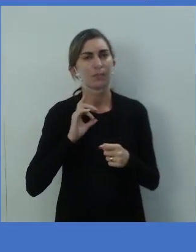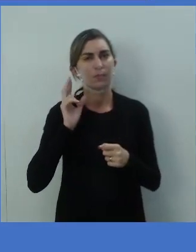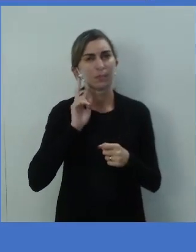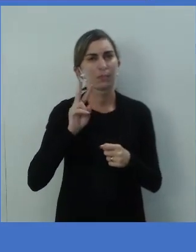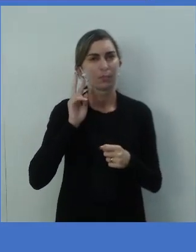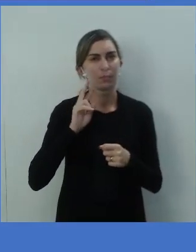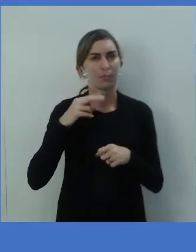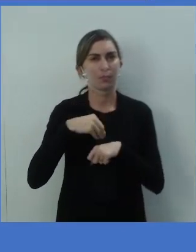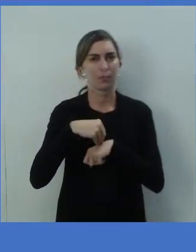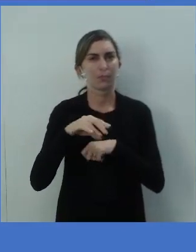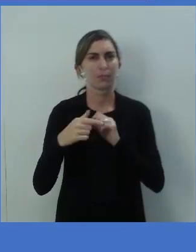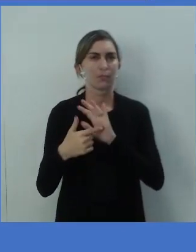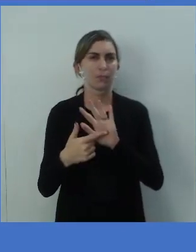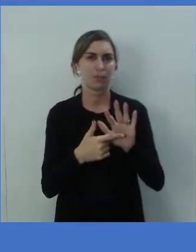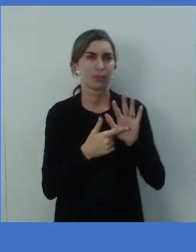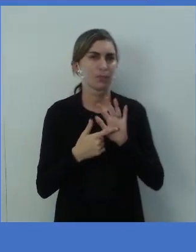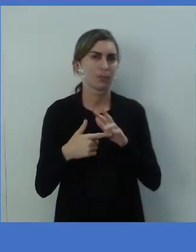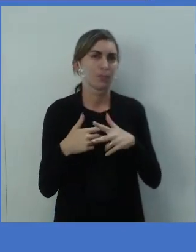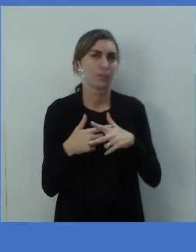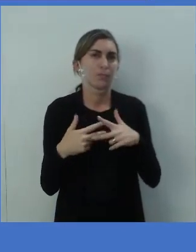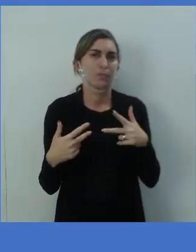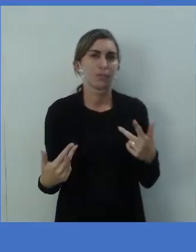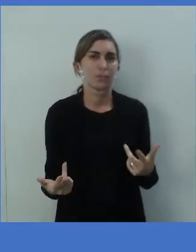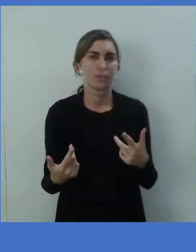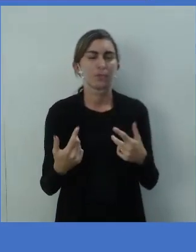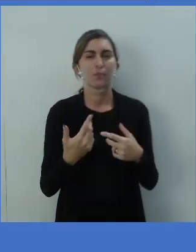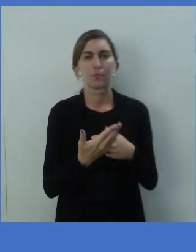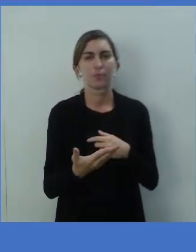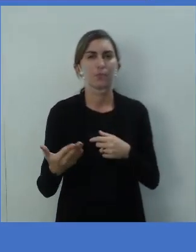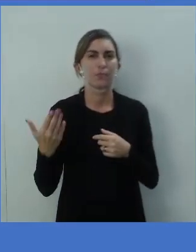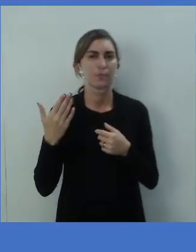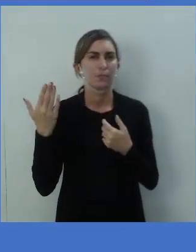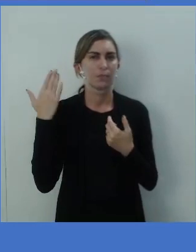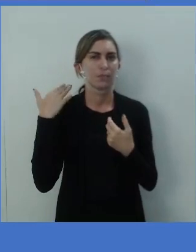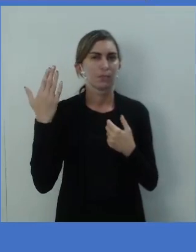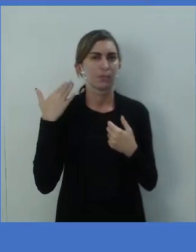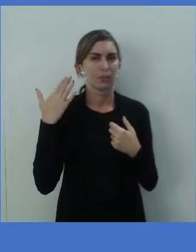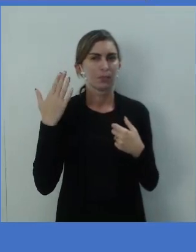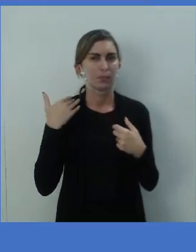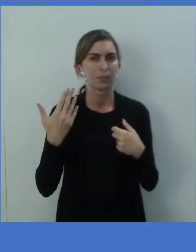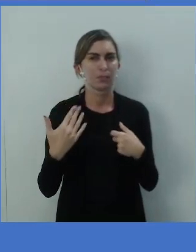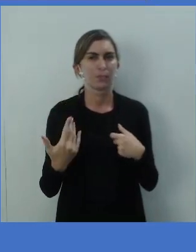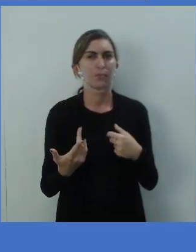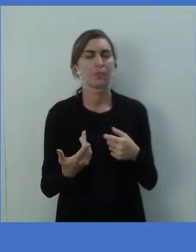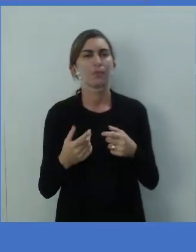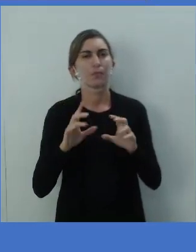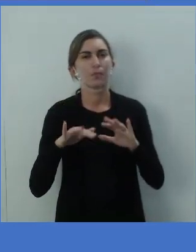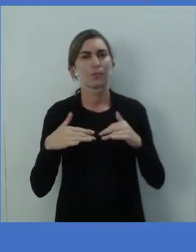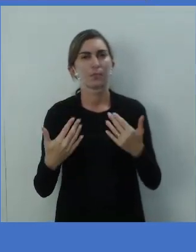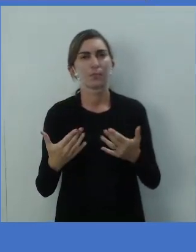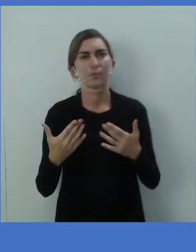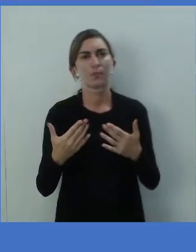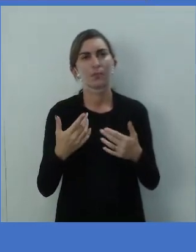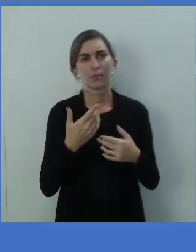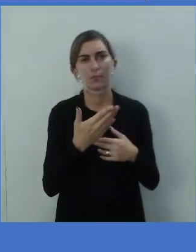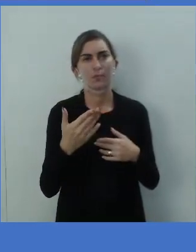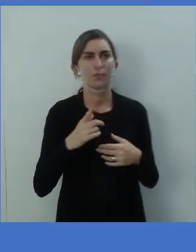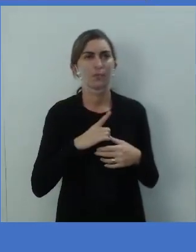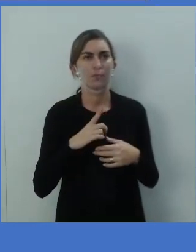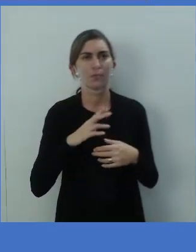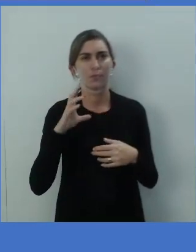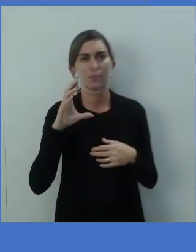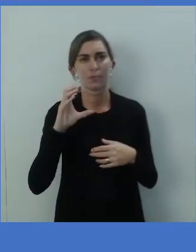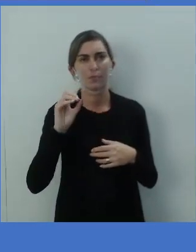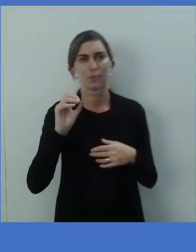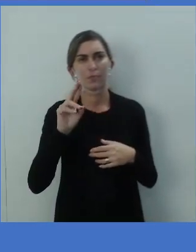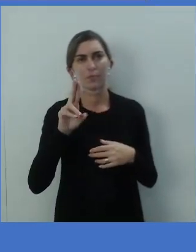ele vai indicar coisas que estão lá no passado. Então, CODE tem aí também expressando